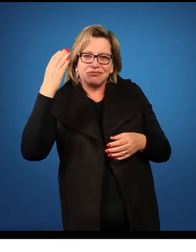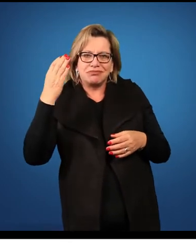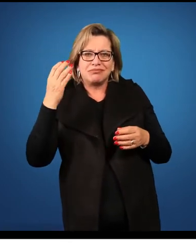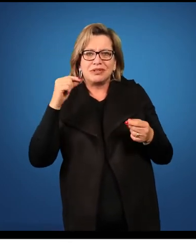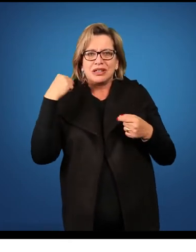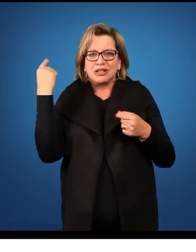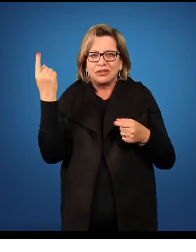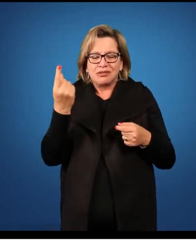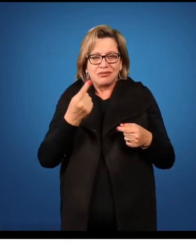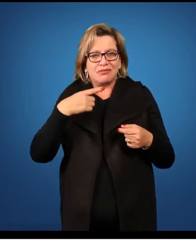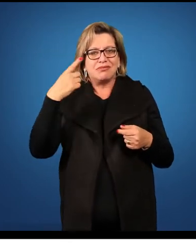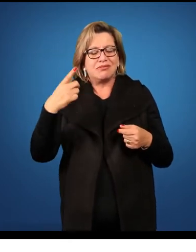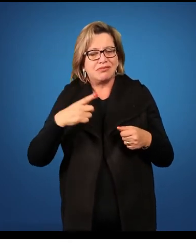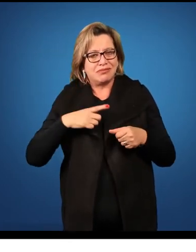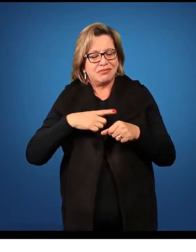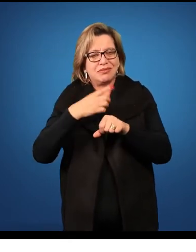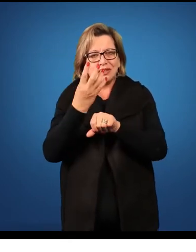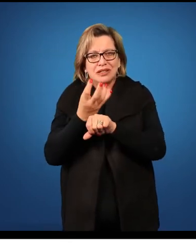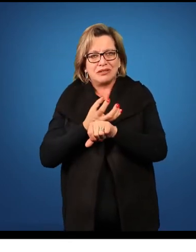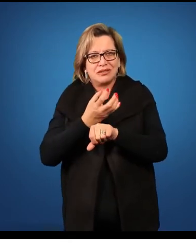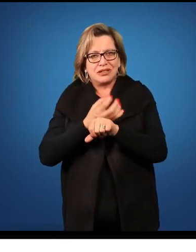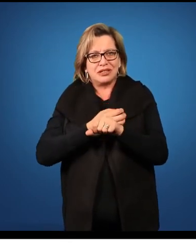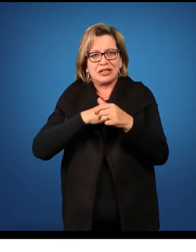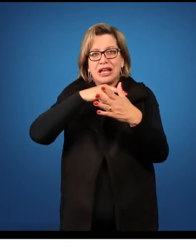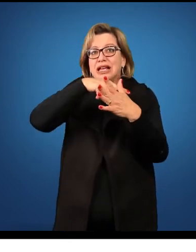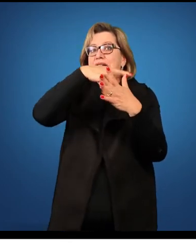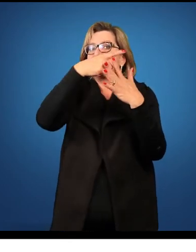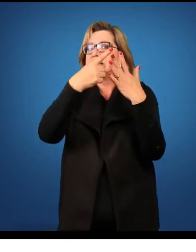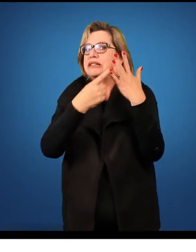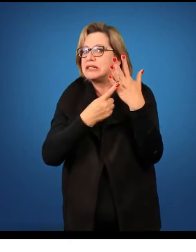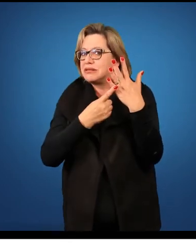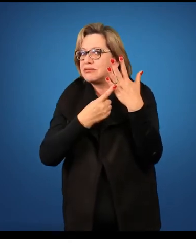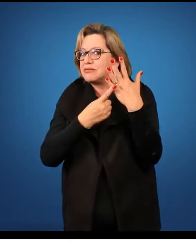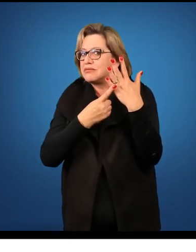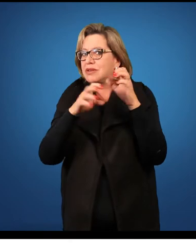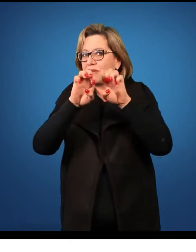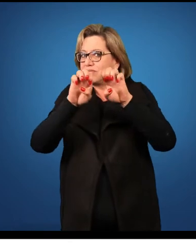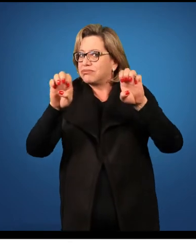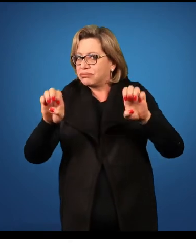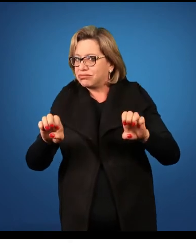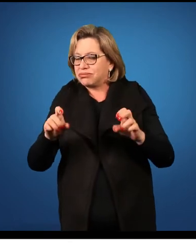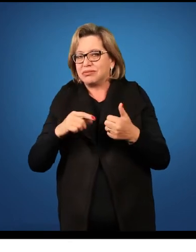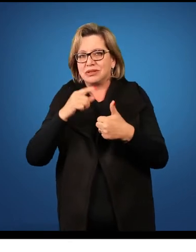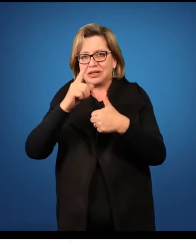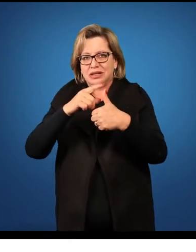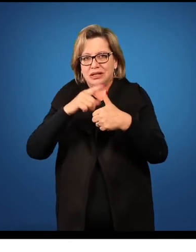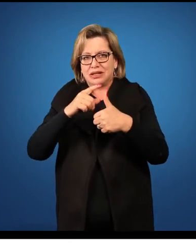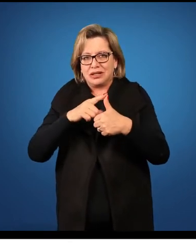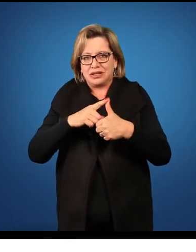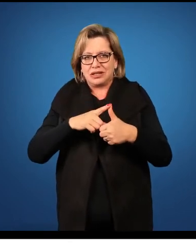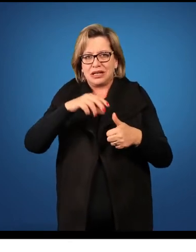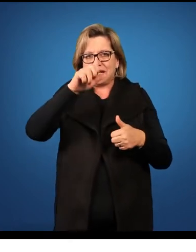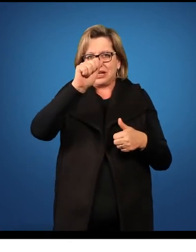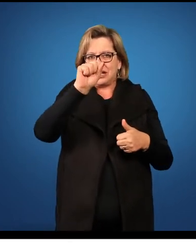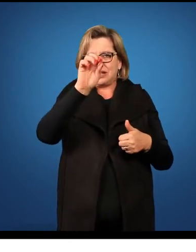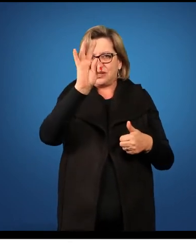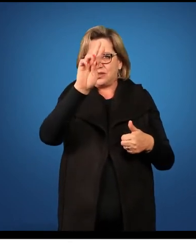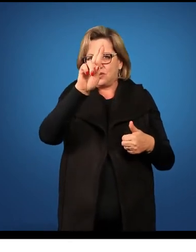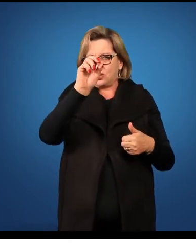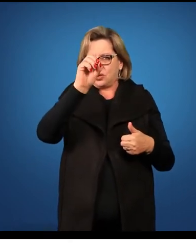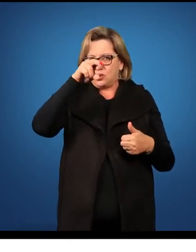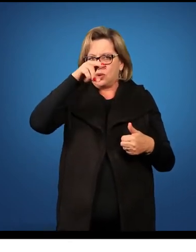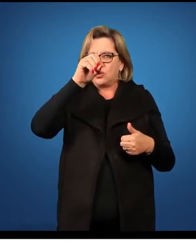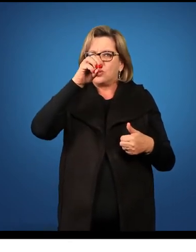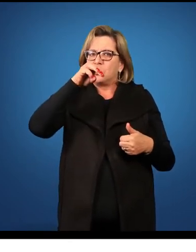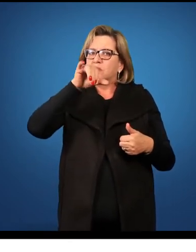e nós temos, na disciplina de ciência, cinco conteúdos estruturantes. Então, nós temos um conteúdo que seria astronomia, né,